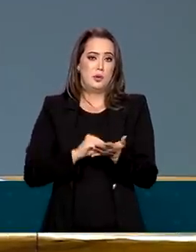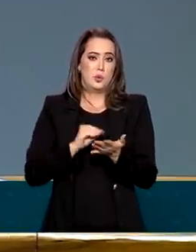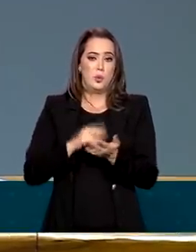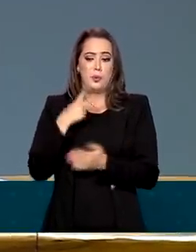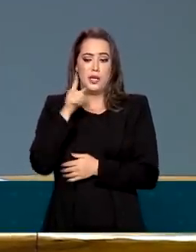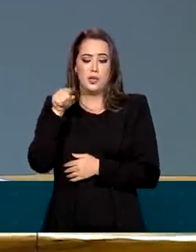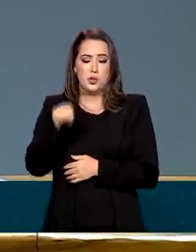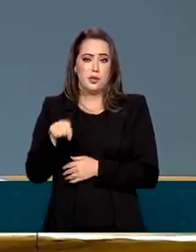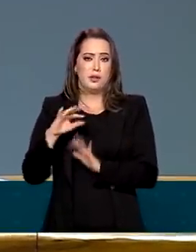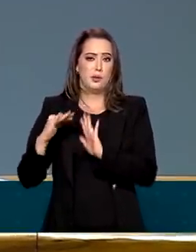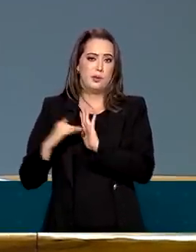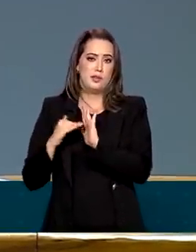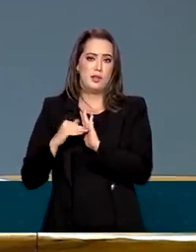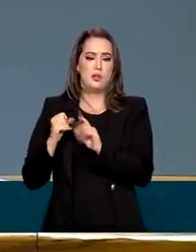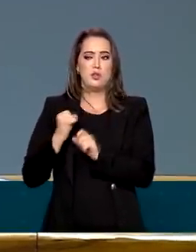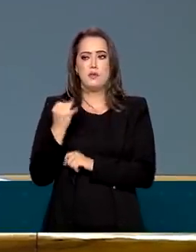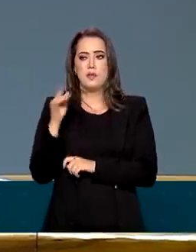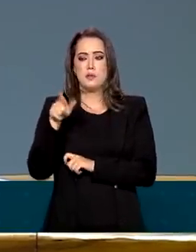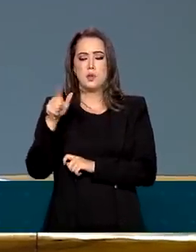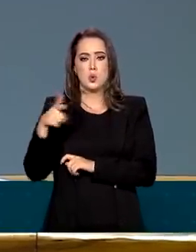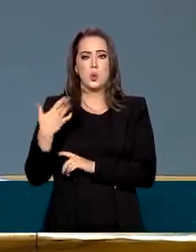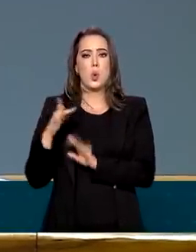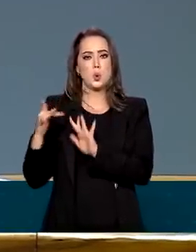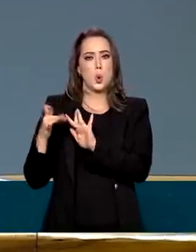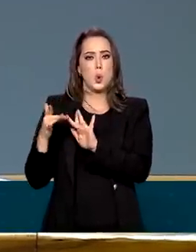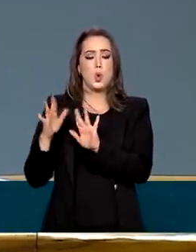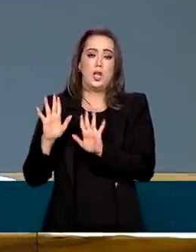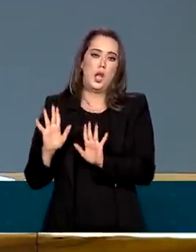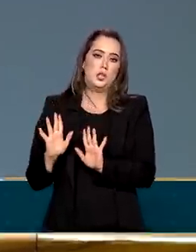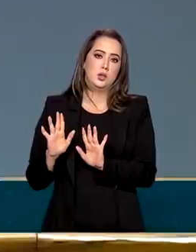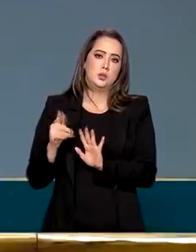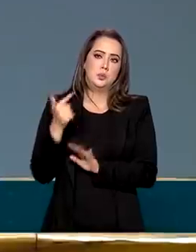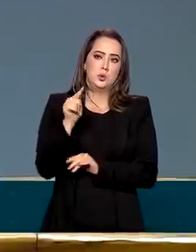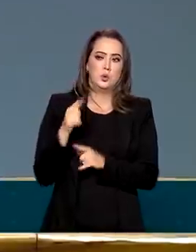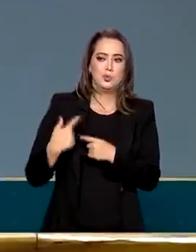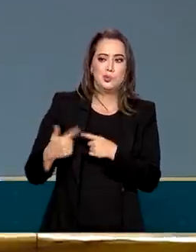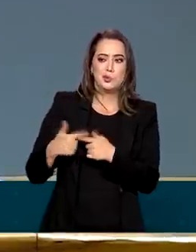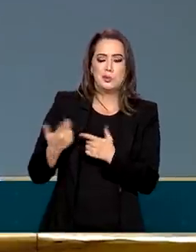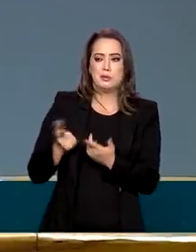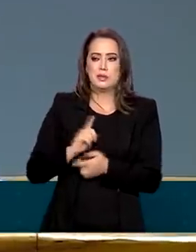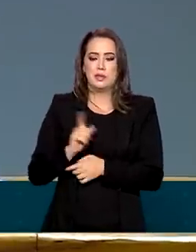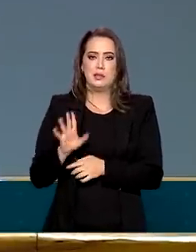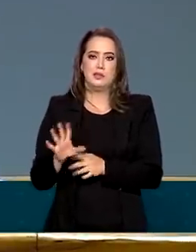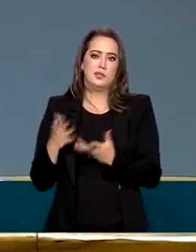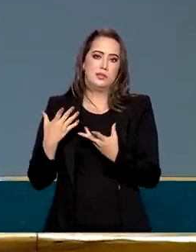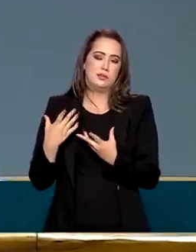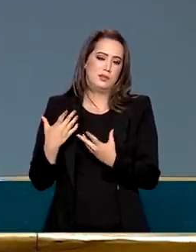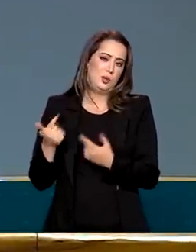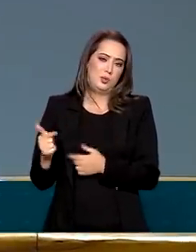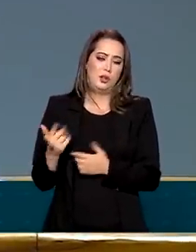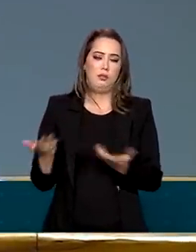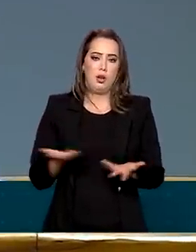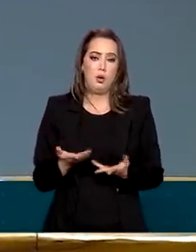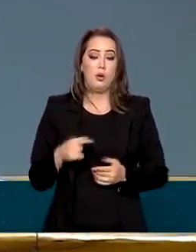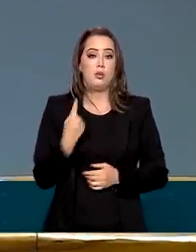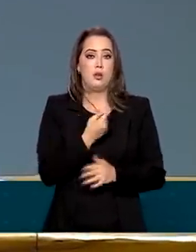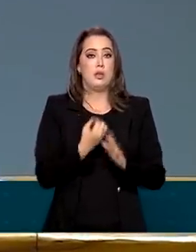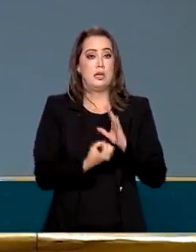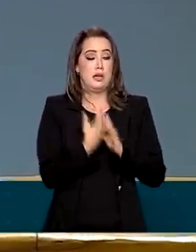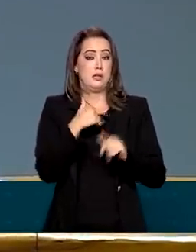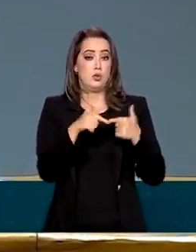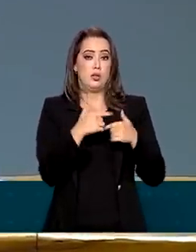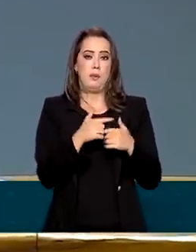lá, que tinha muita gente a favor do mérito, mas houve algum desacerto lá e acabou caindo, mas nós vamos voltar com isso. Emprego é uma